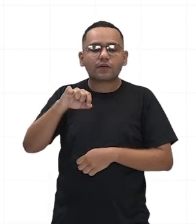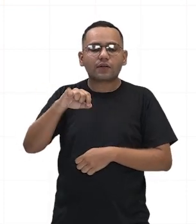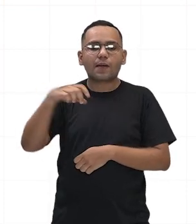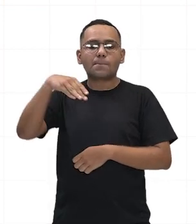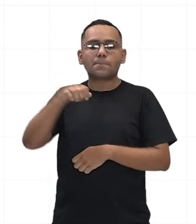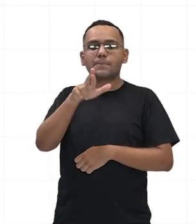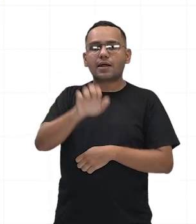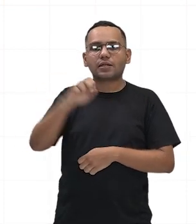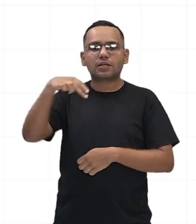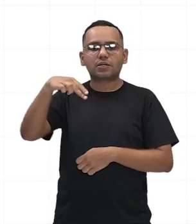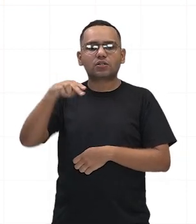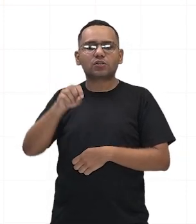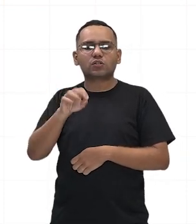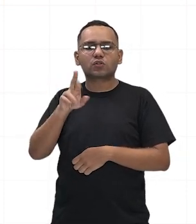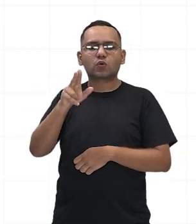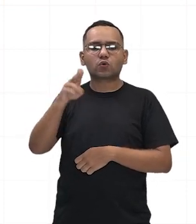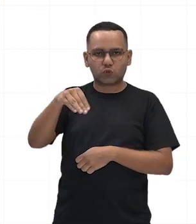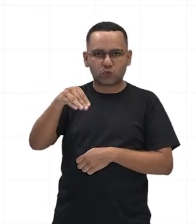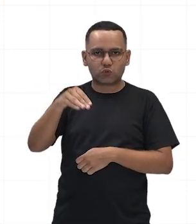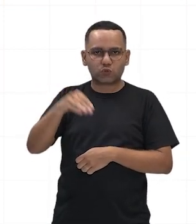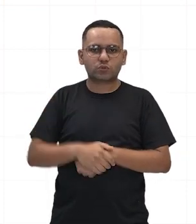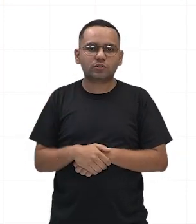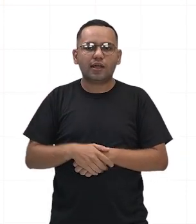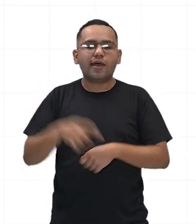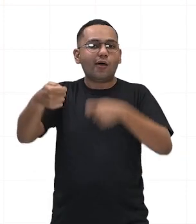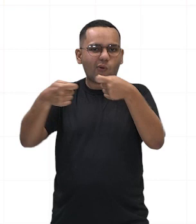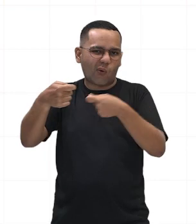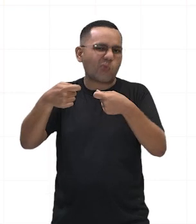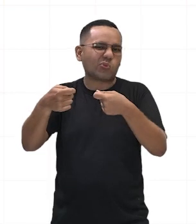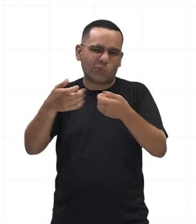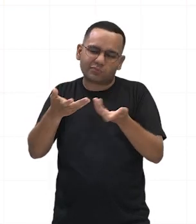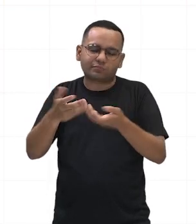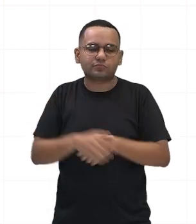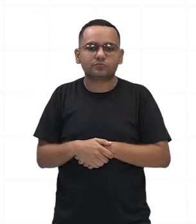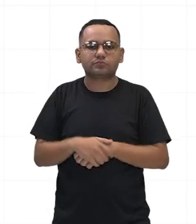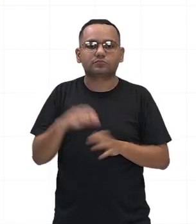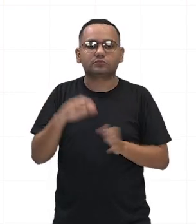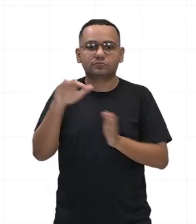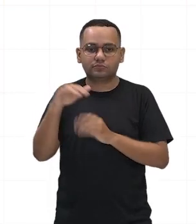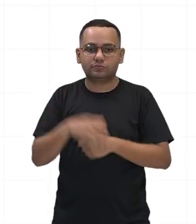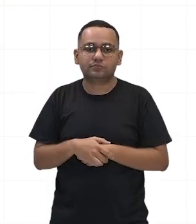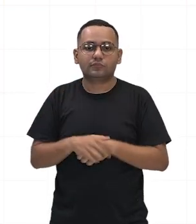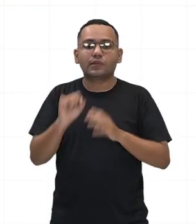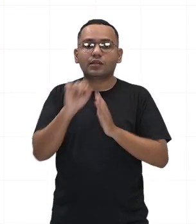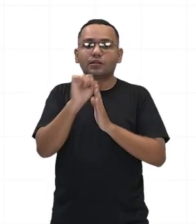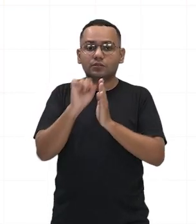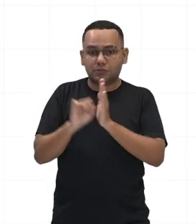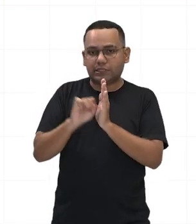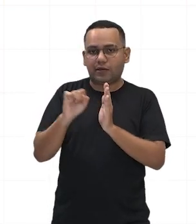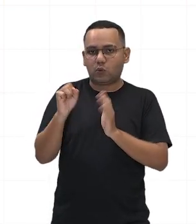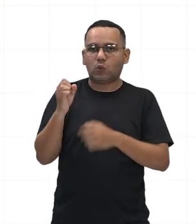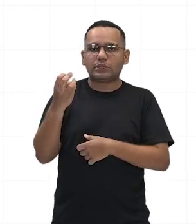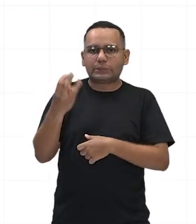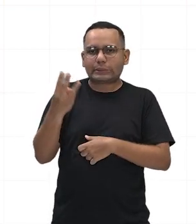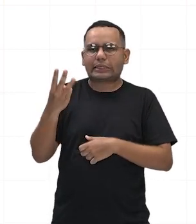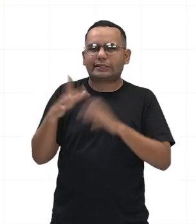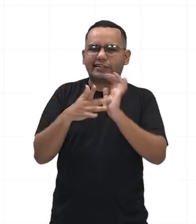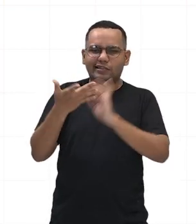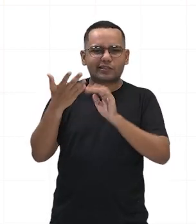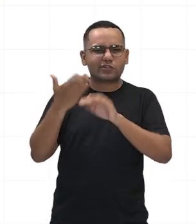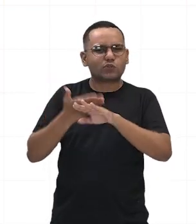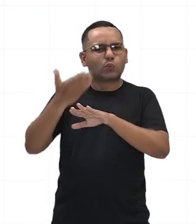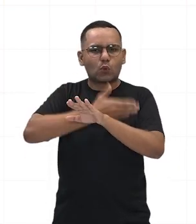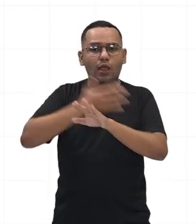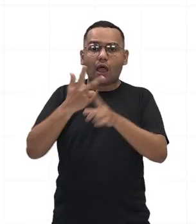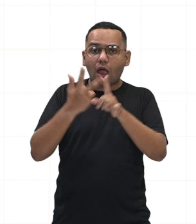Mar Nosso ou Nosso Mar. No século III a.C., as conquistas contribuíram para a